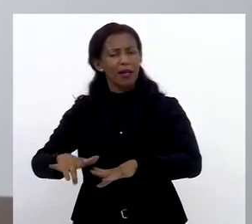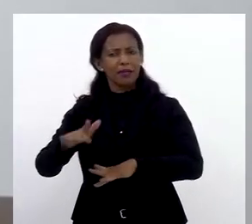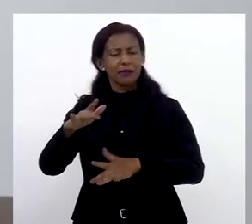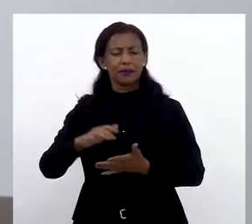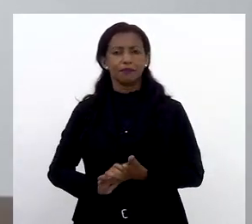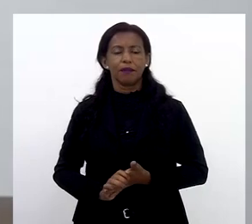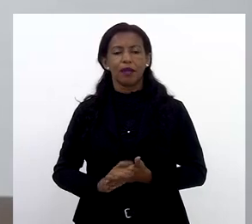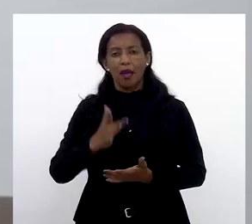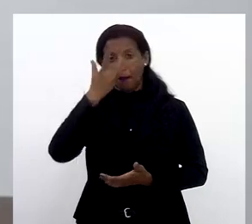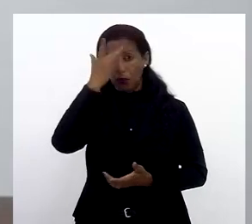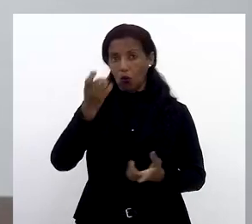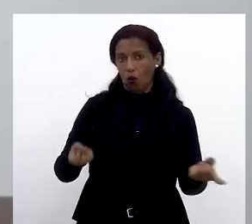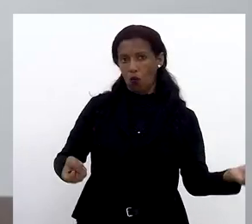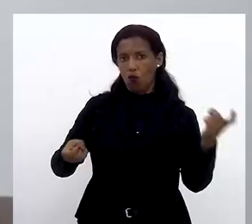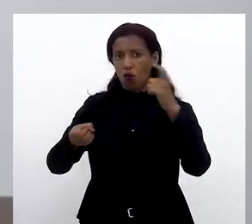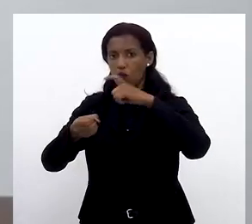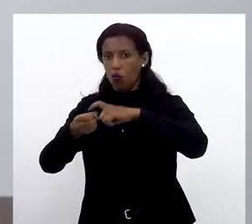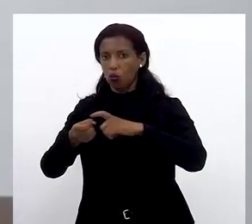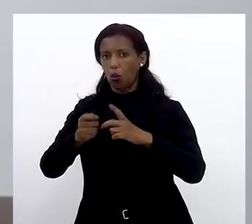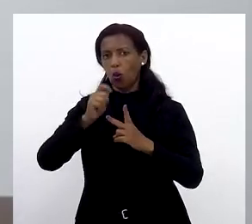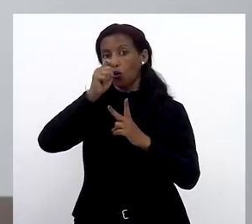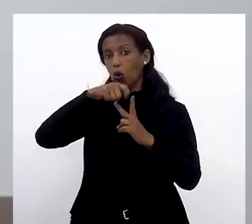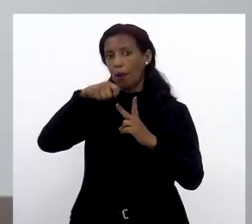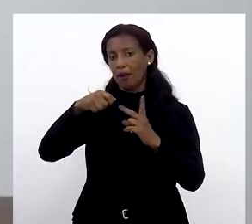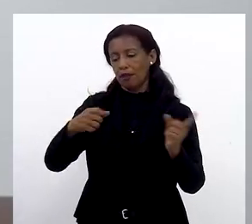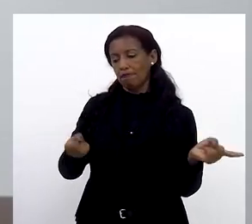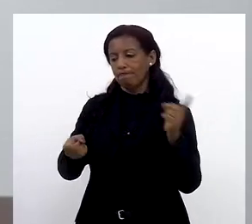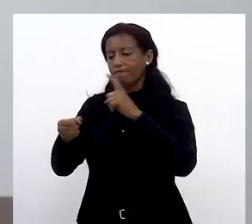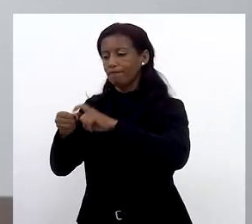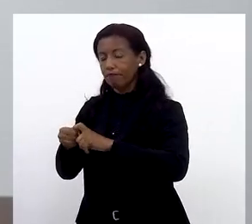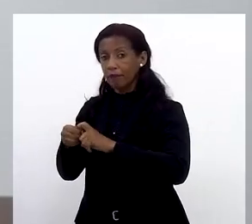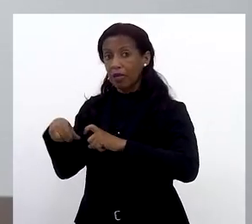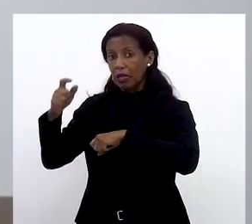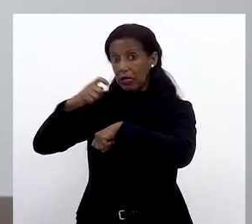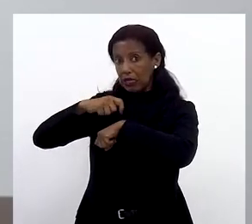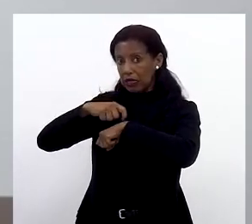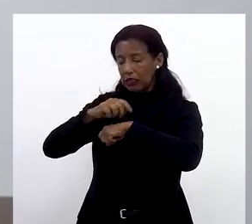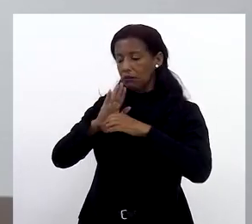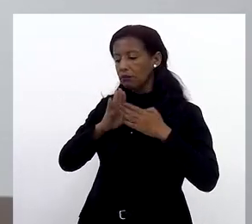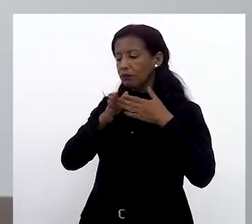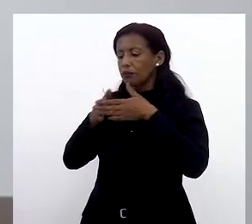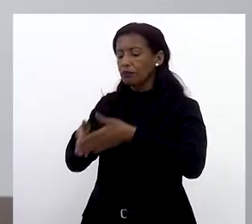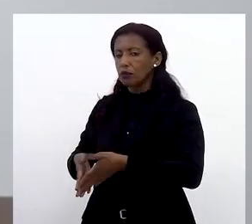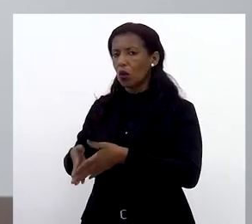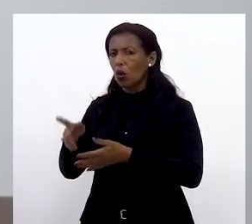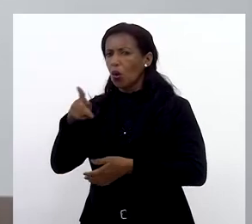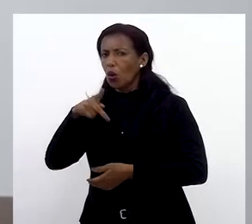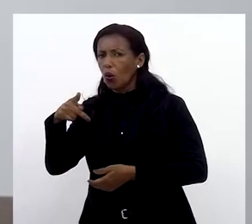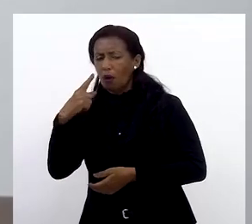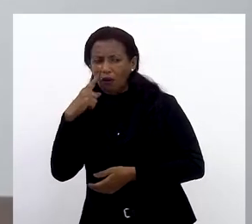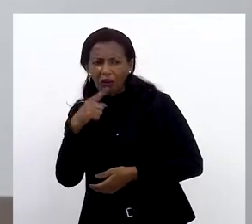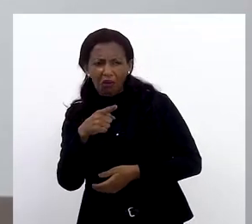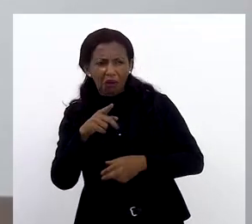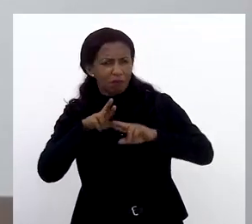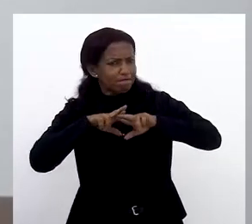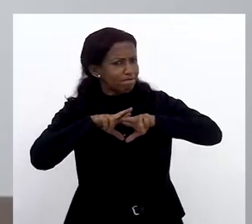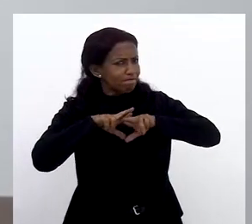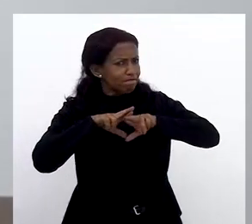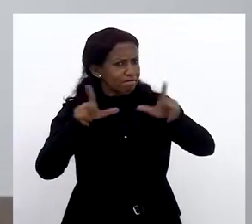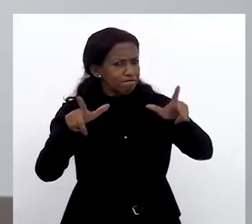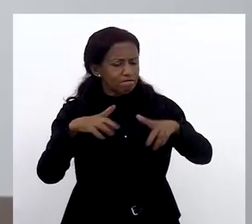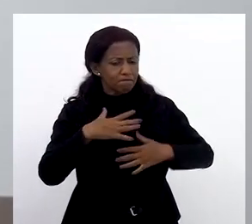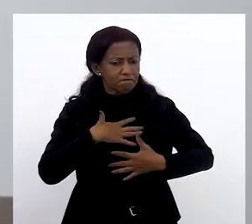Mas o paciente retornou ao consultório dele dois meses após. E nesse retorno, o professor notou uma